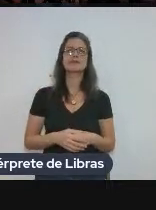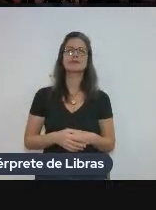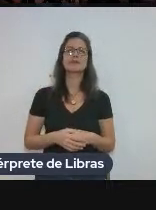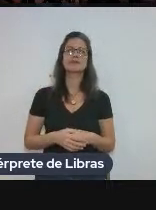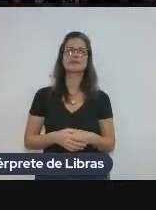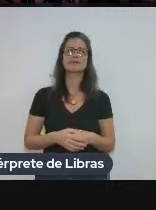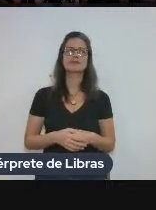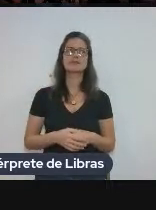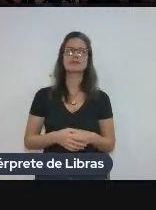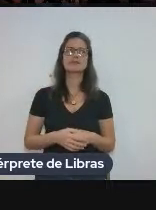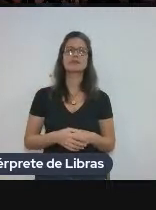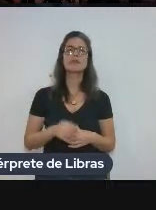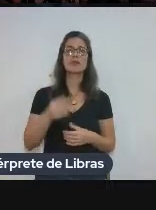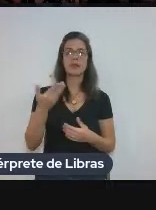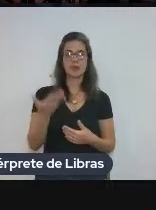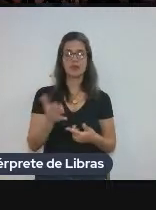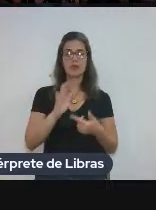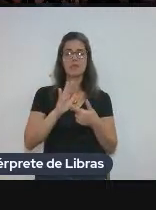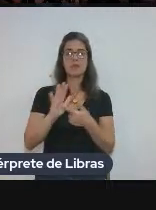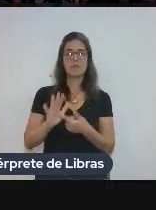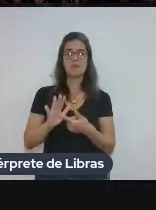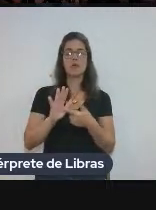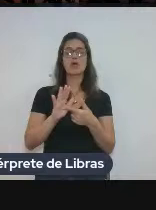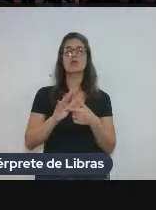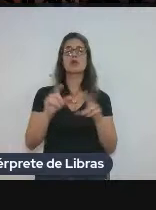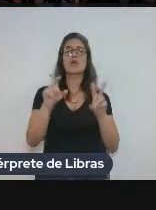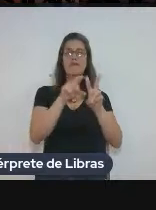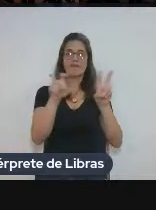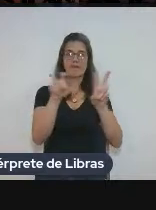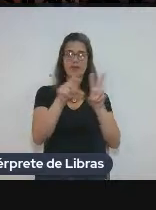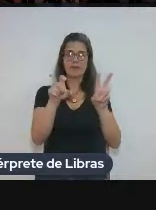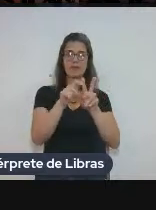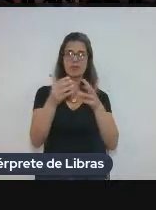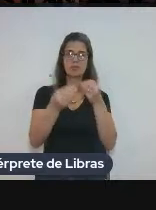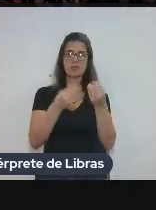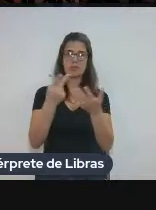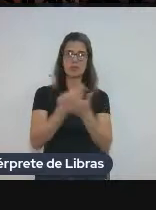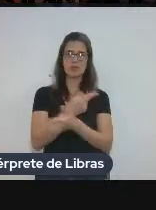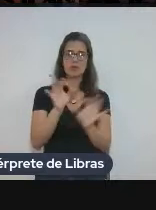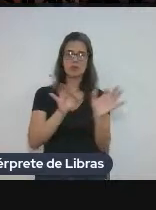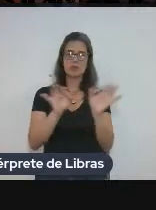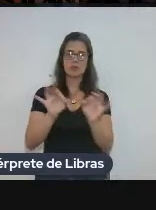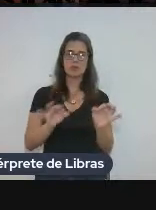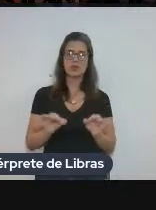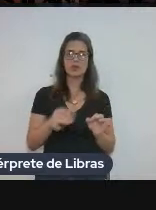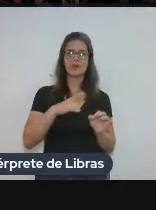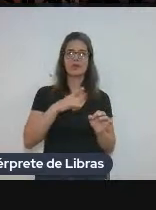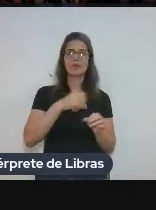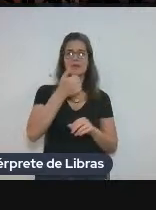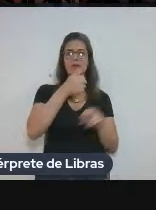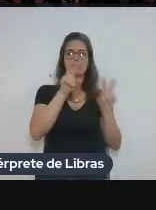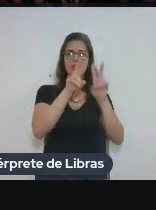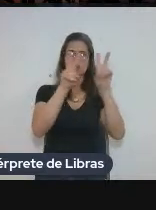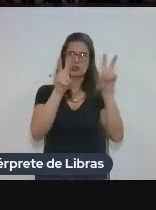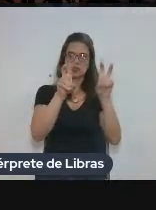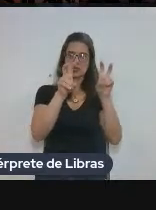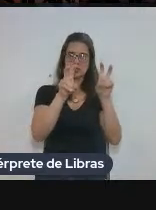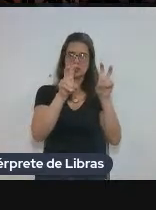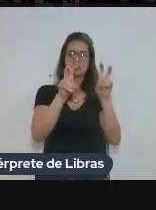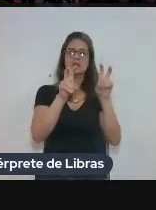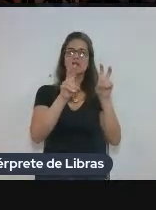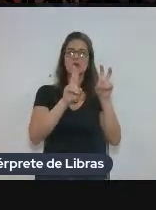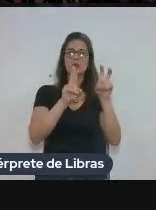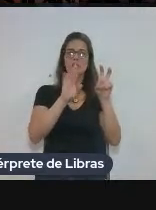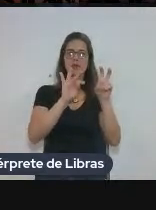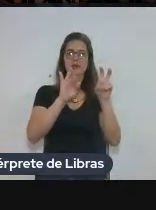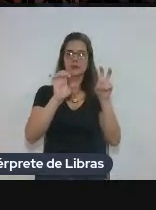Esse é um verbete, né? E aí, tem o título, que é a unidade de tradução